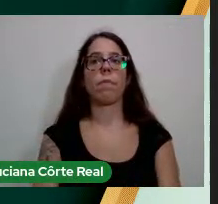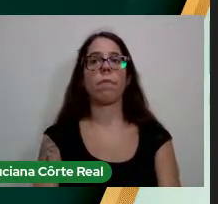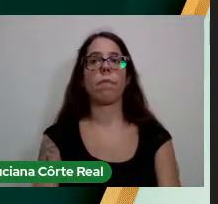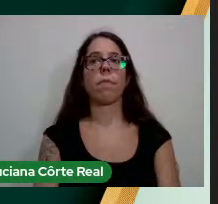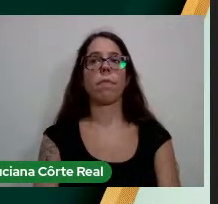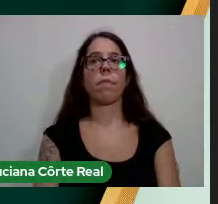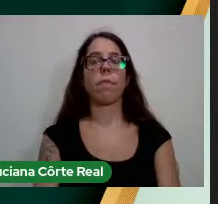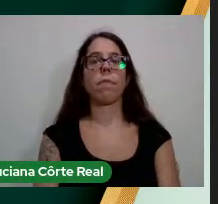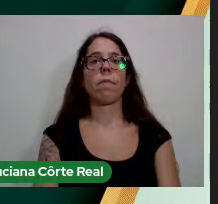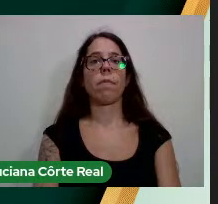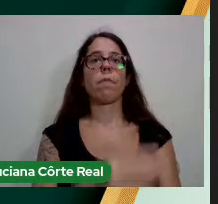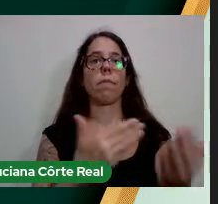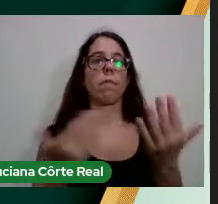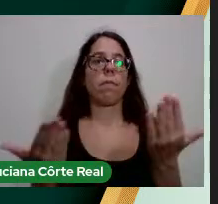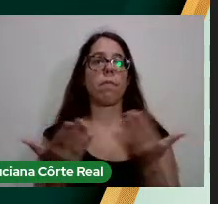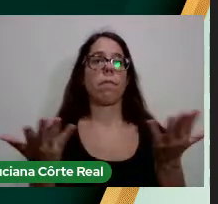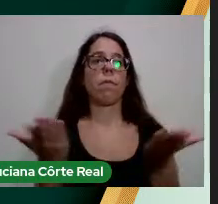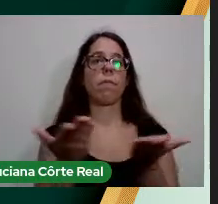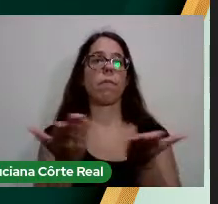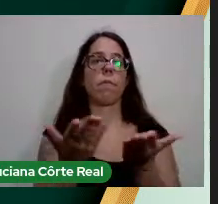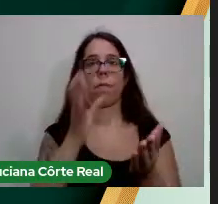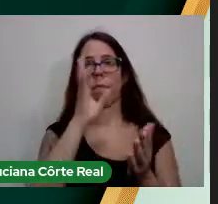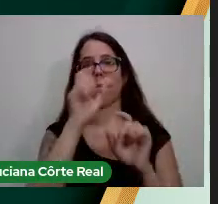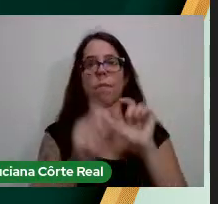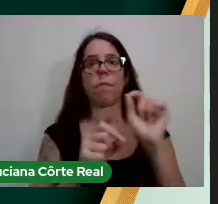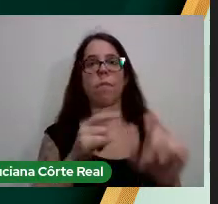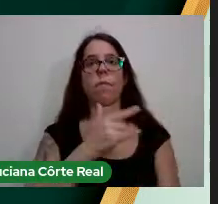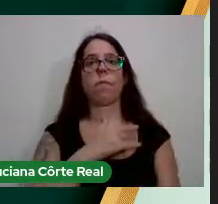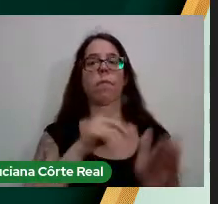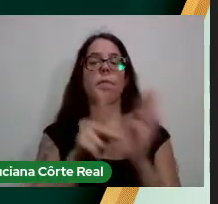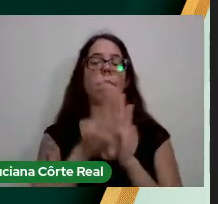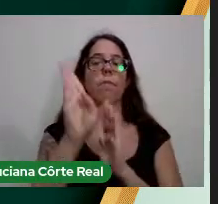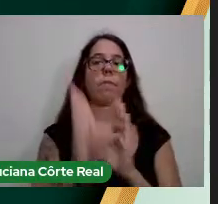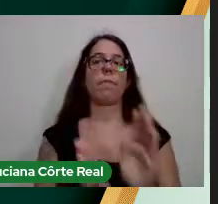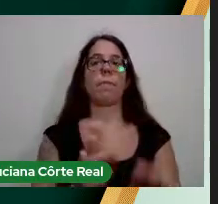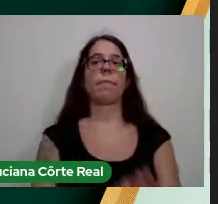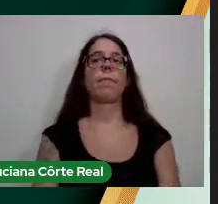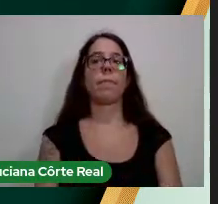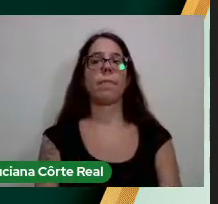Convidamos a todos para a apresentação do Hino Nacional Brasileiro.